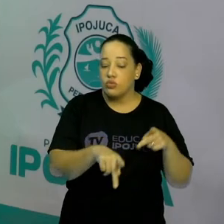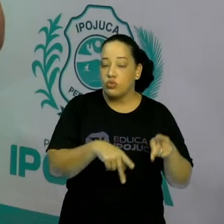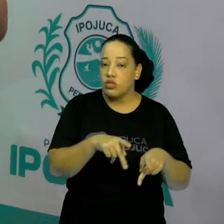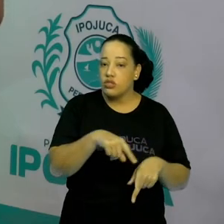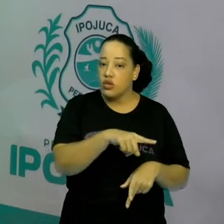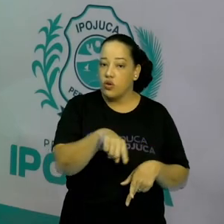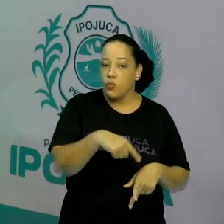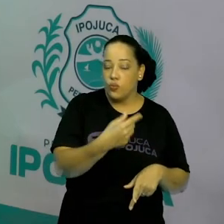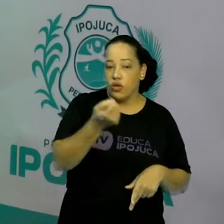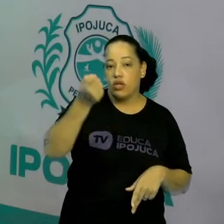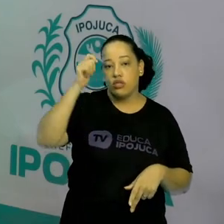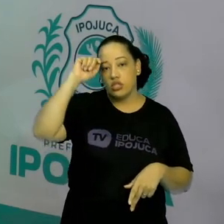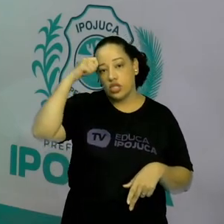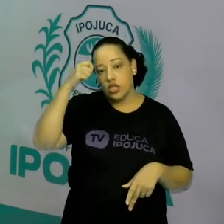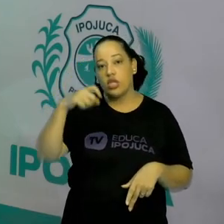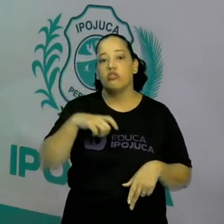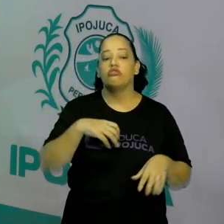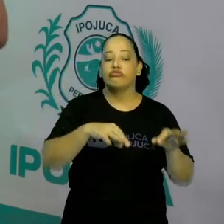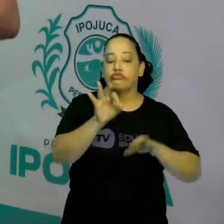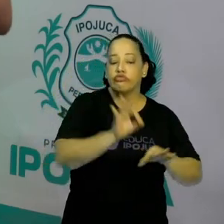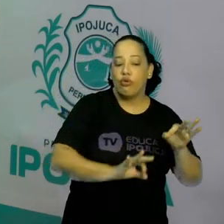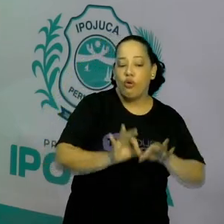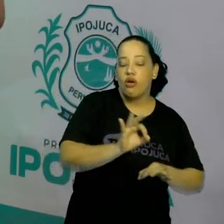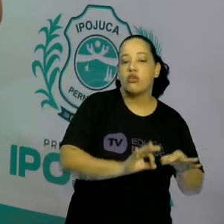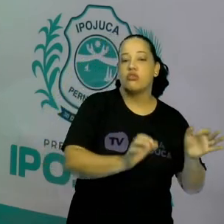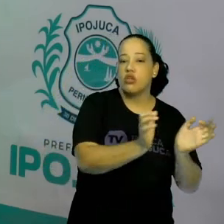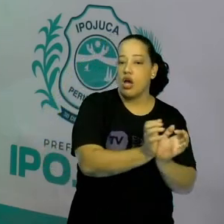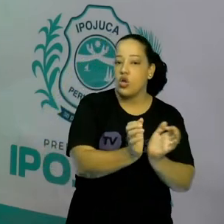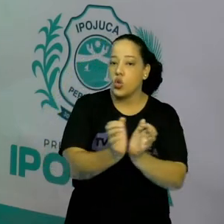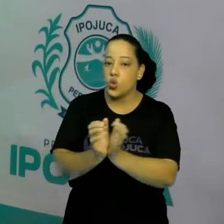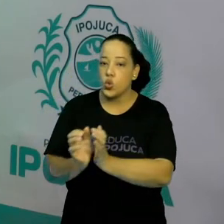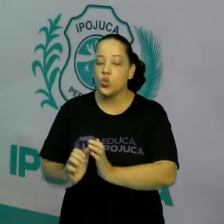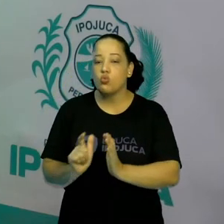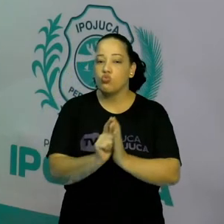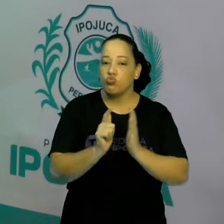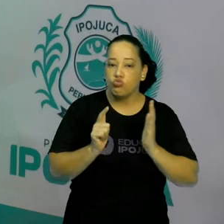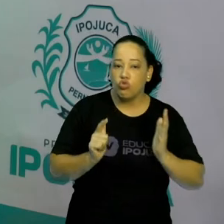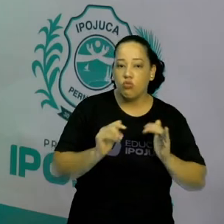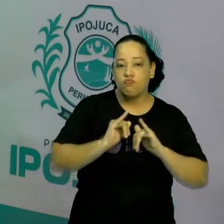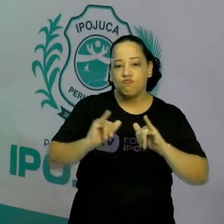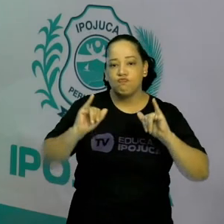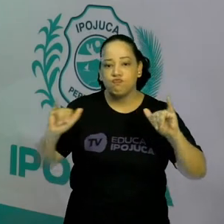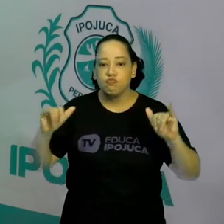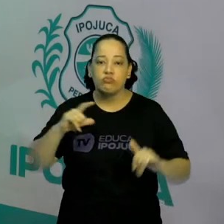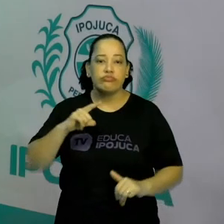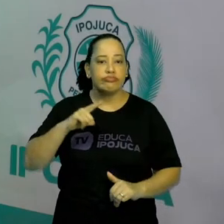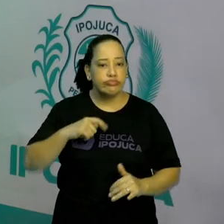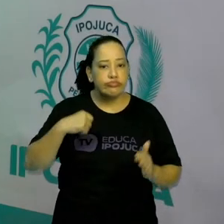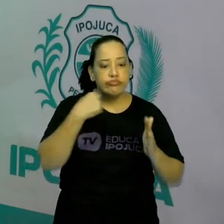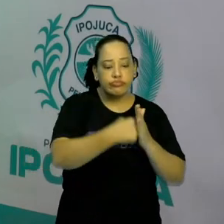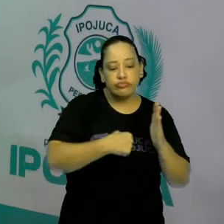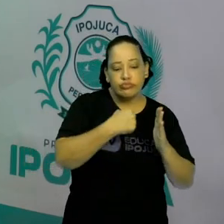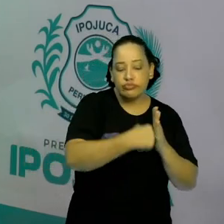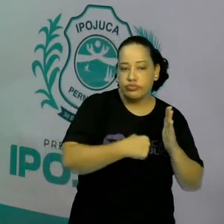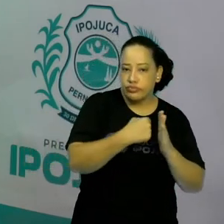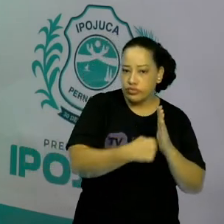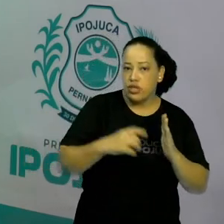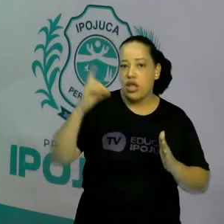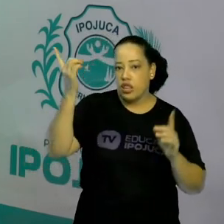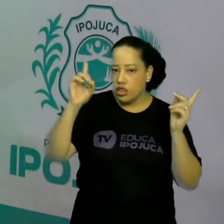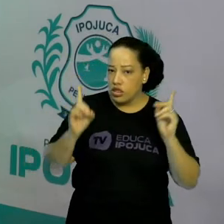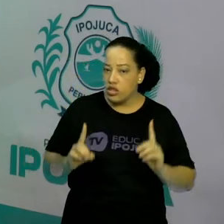organizou ali em clubes, em jornais para lutar pelos seus direitos. Vocês acham que hoje, em